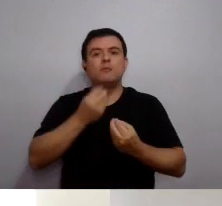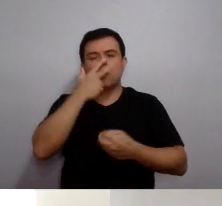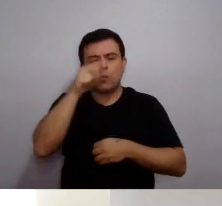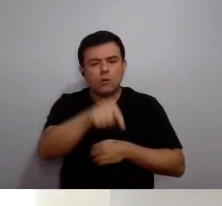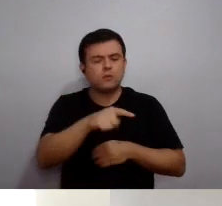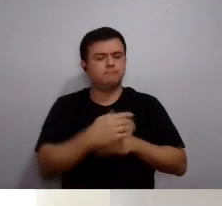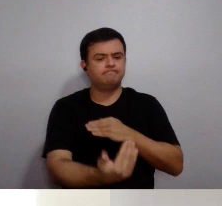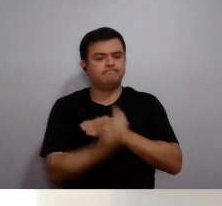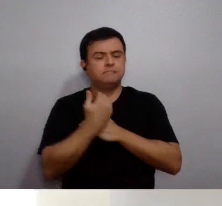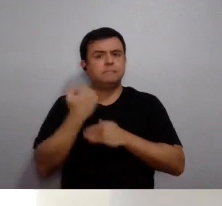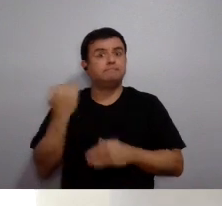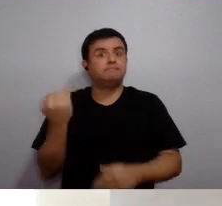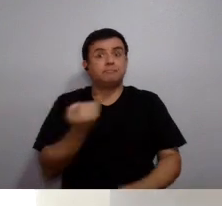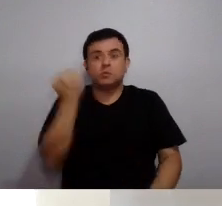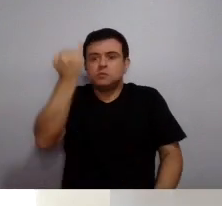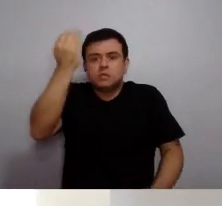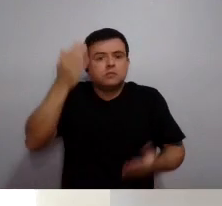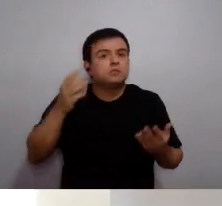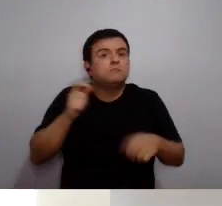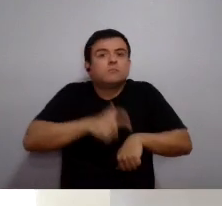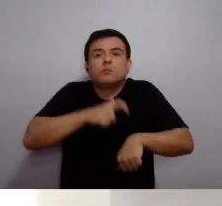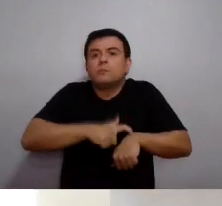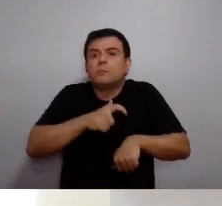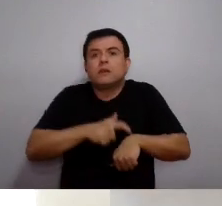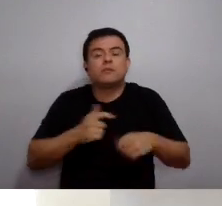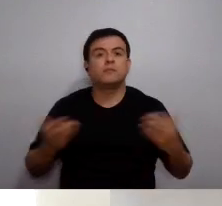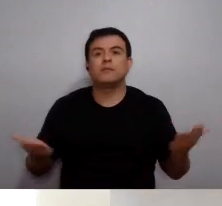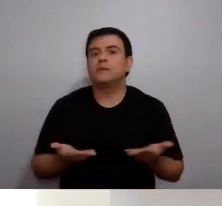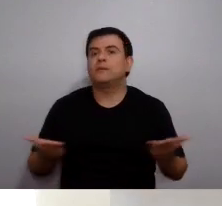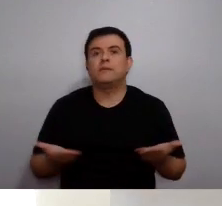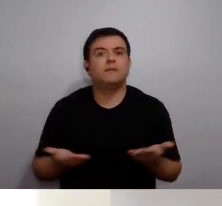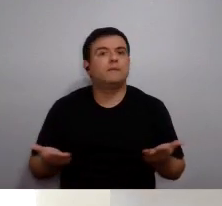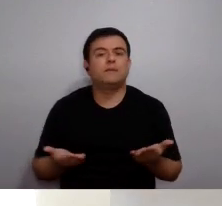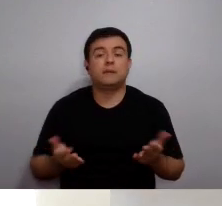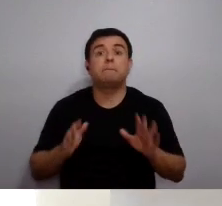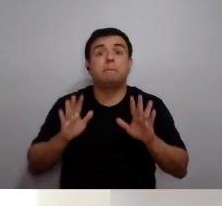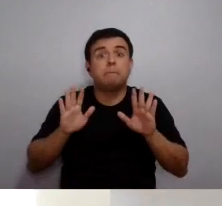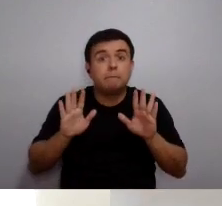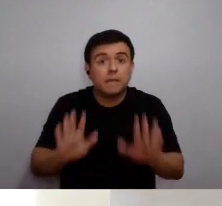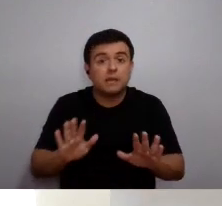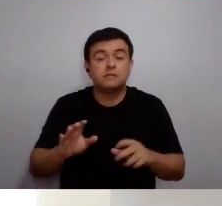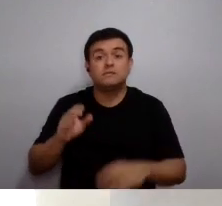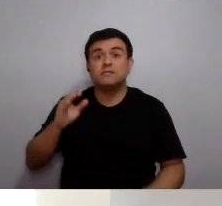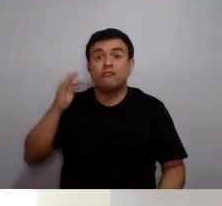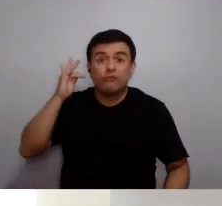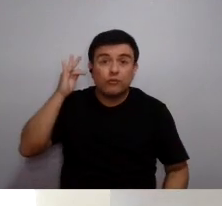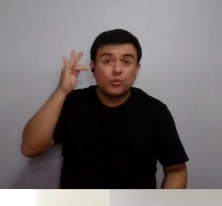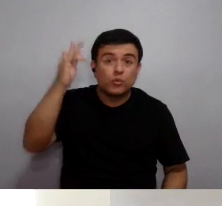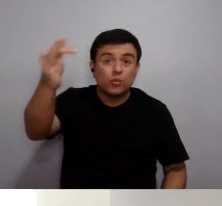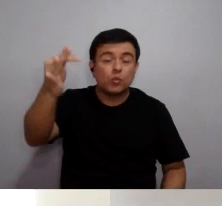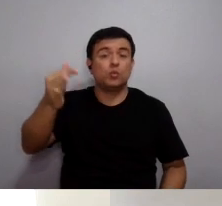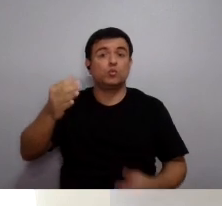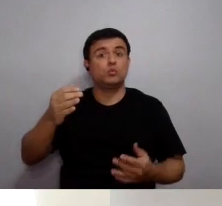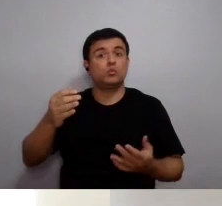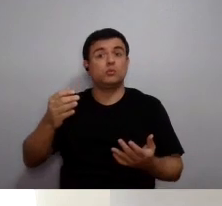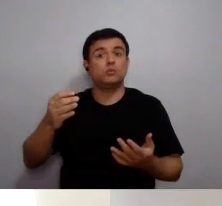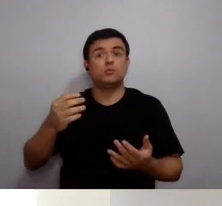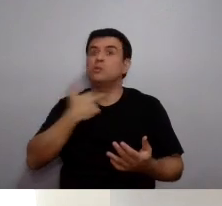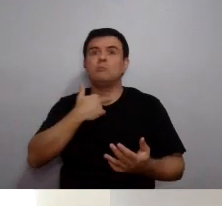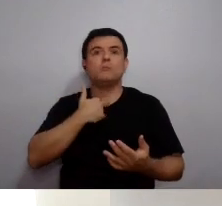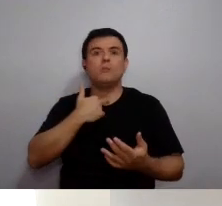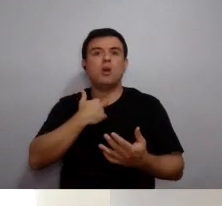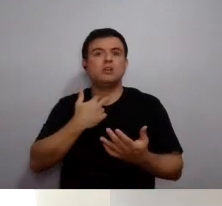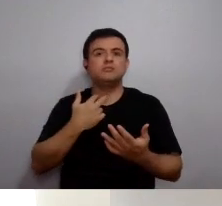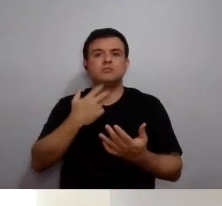veio como um instrumento importante nesse momento essencial, mas certamente no futuro importante que não